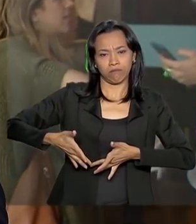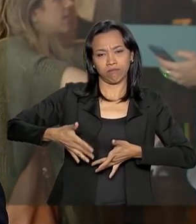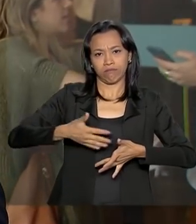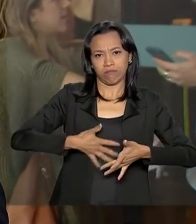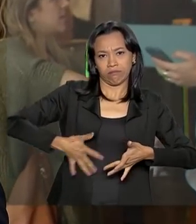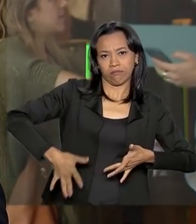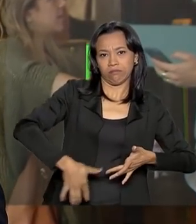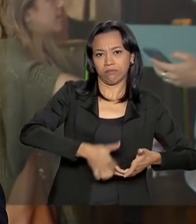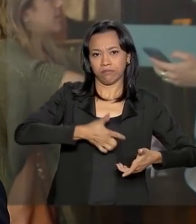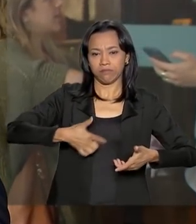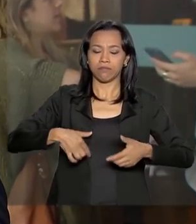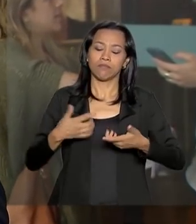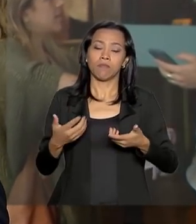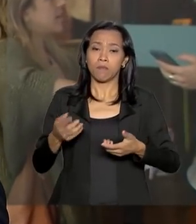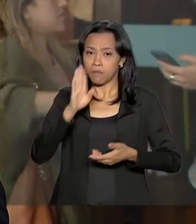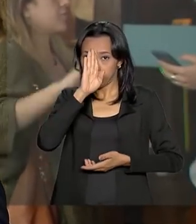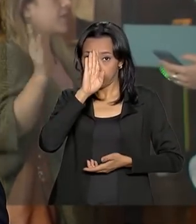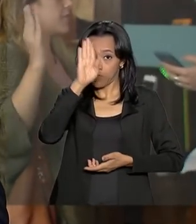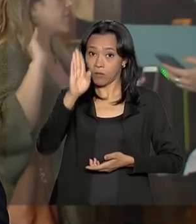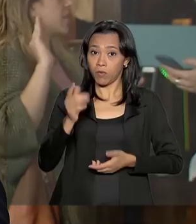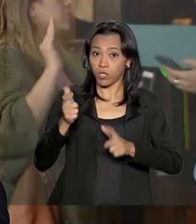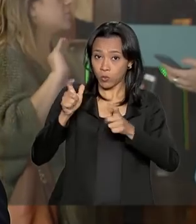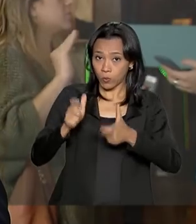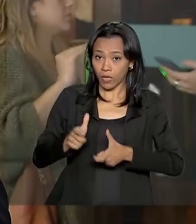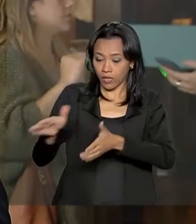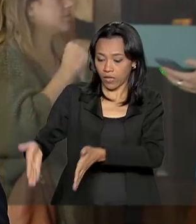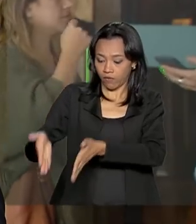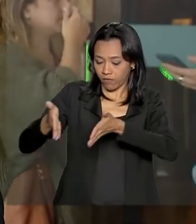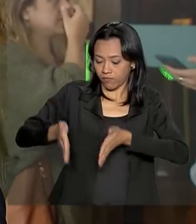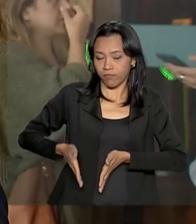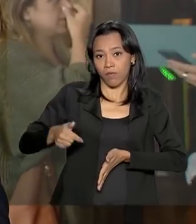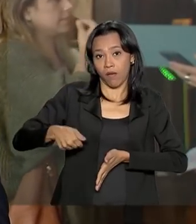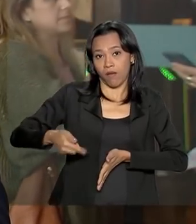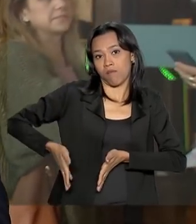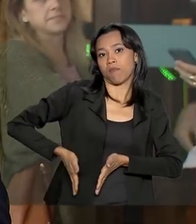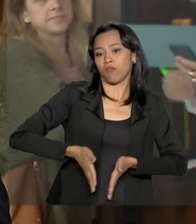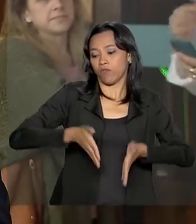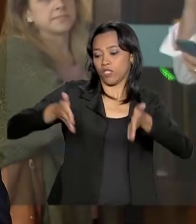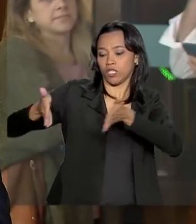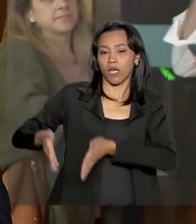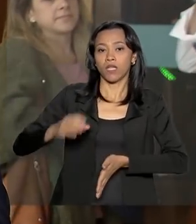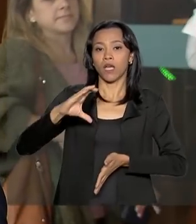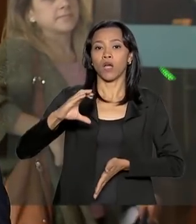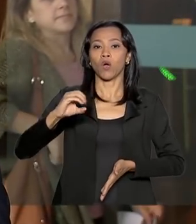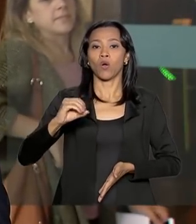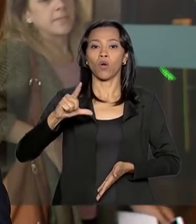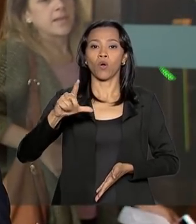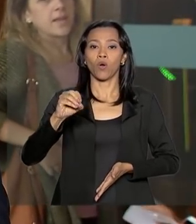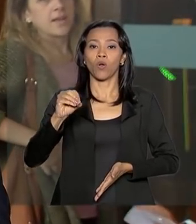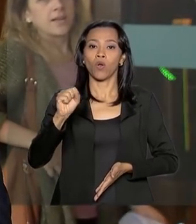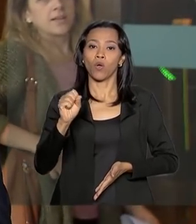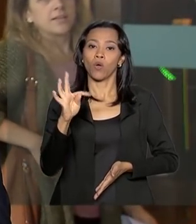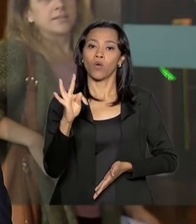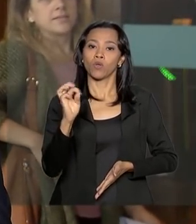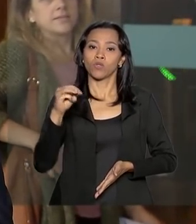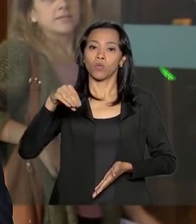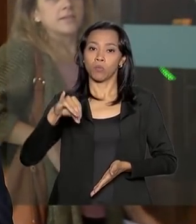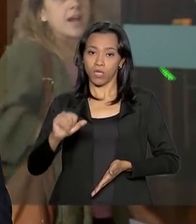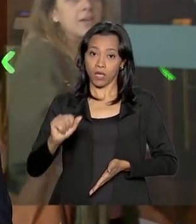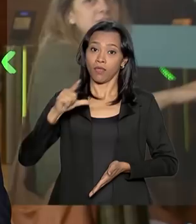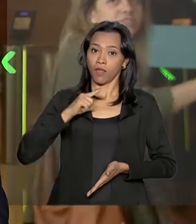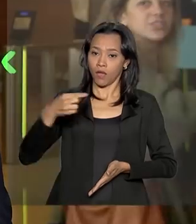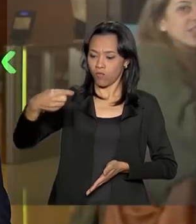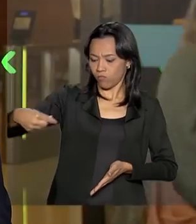principalmente naquela região onde estava acoplada a bolsa de colostomia. Ele tem um dreno naquele local e